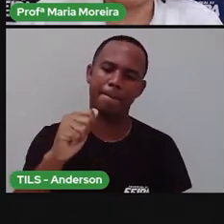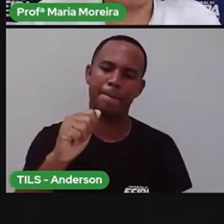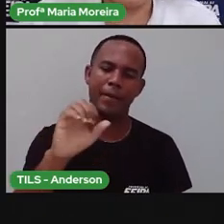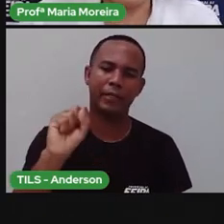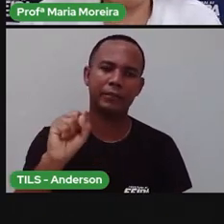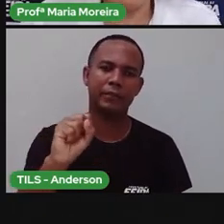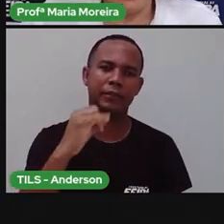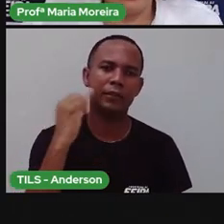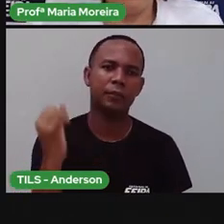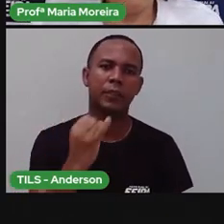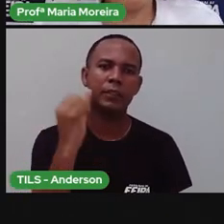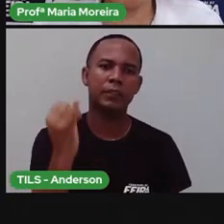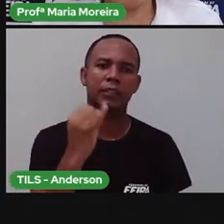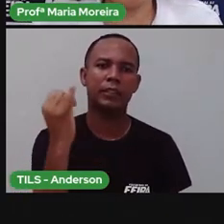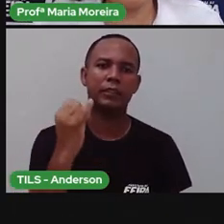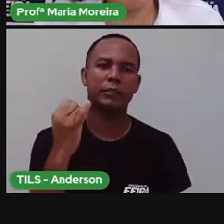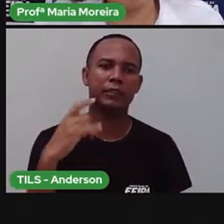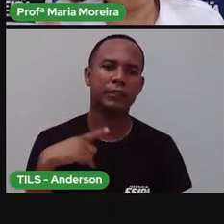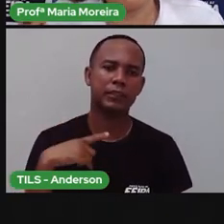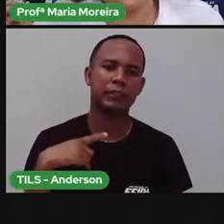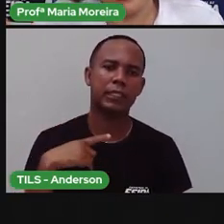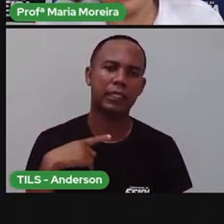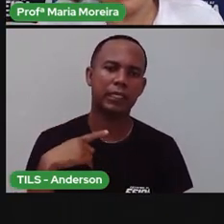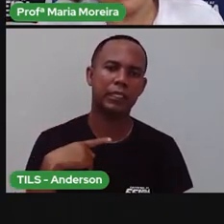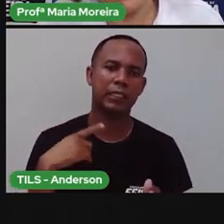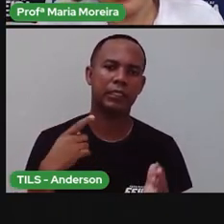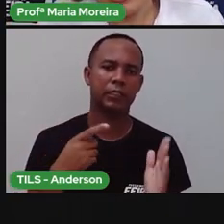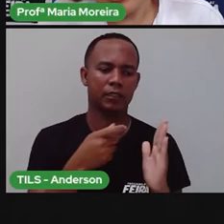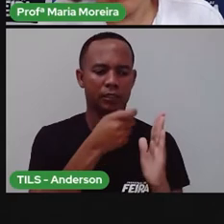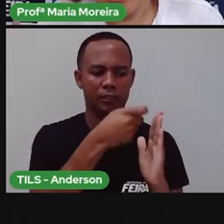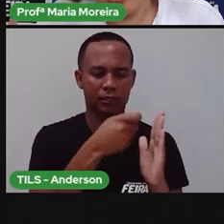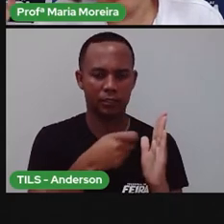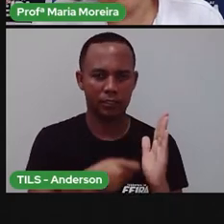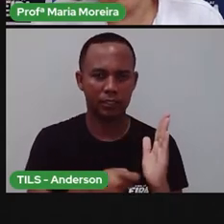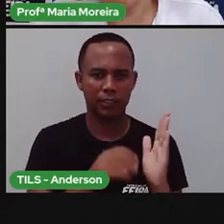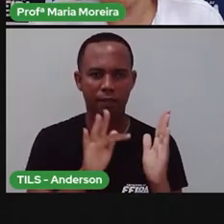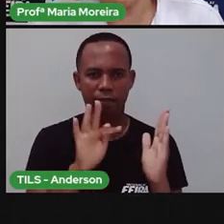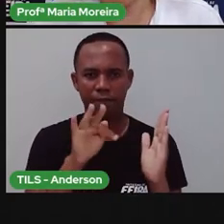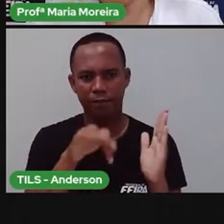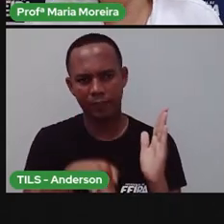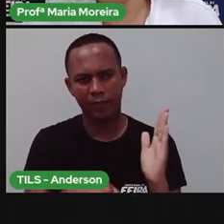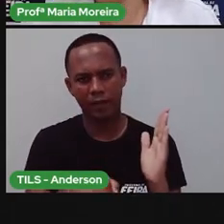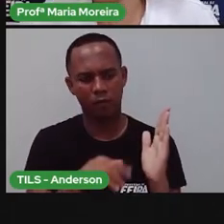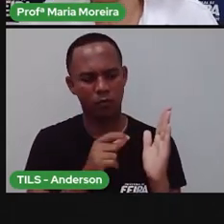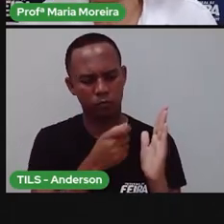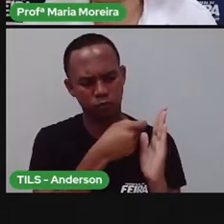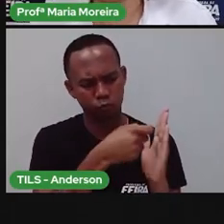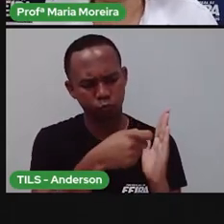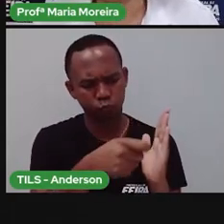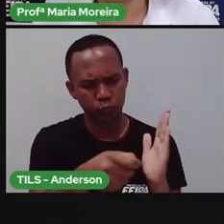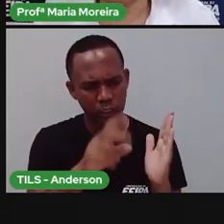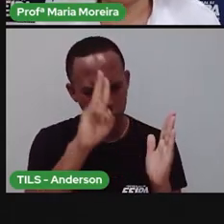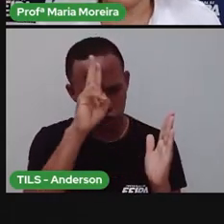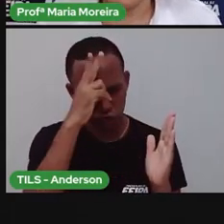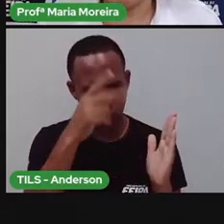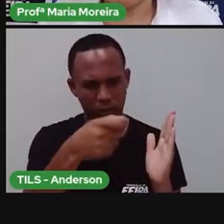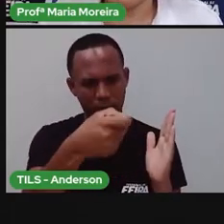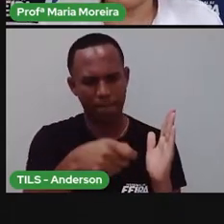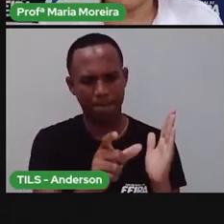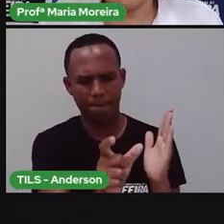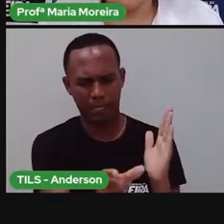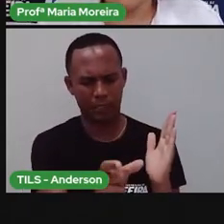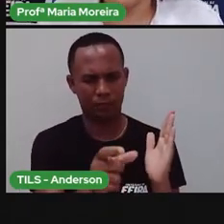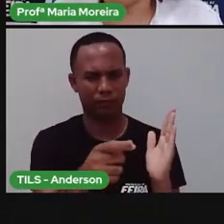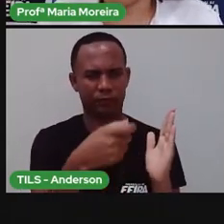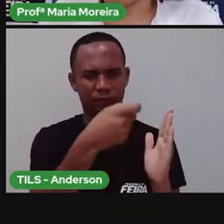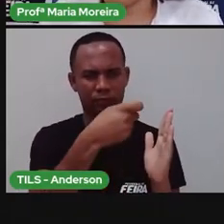Pois elas aparecem o quê? Nos sons finais. Então, a rima, ela vem o quê? No final das palavras,